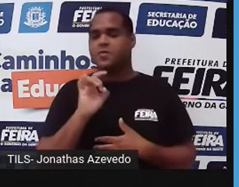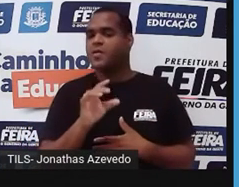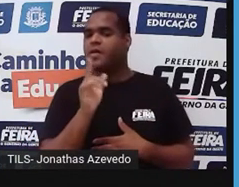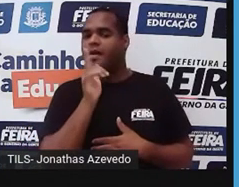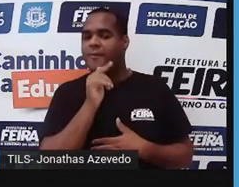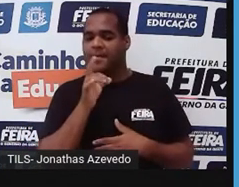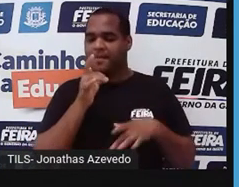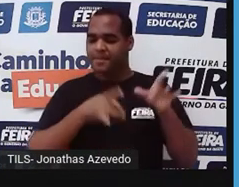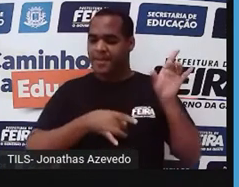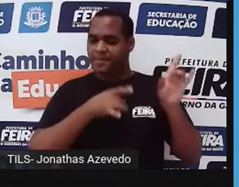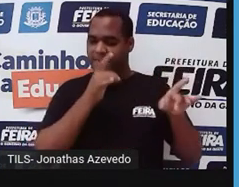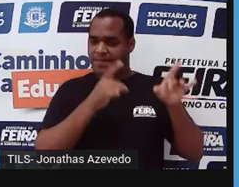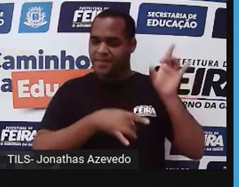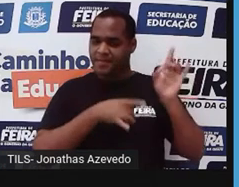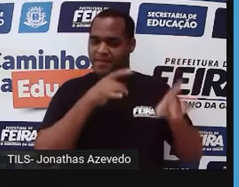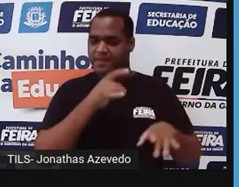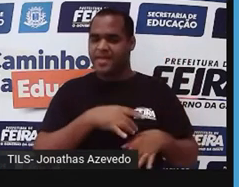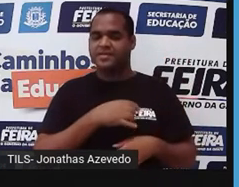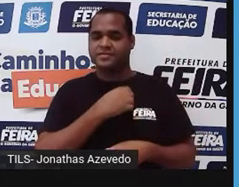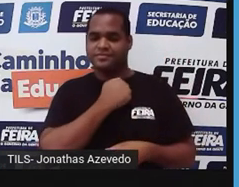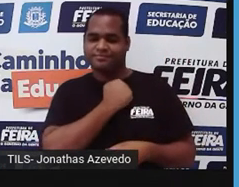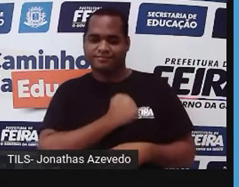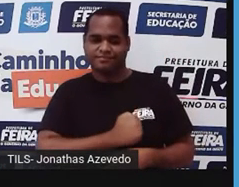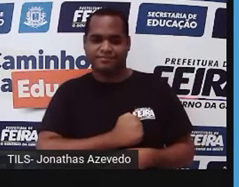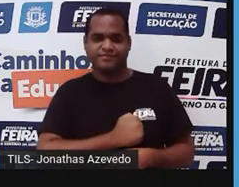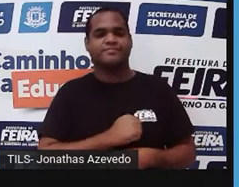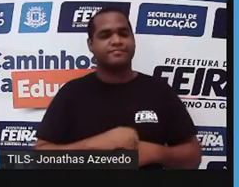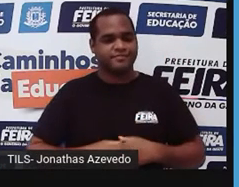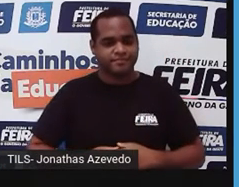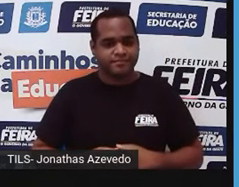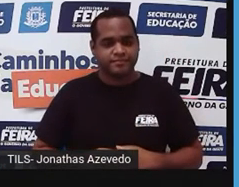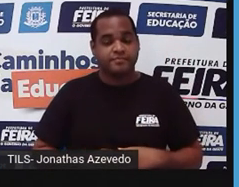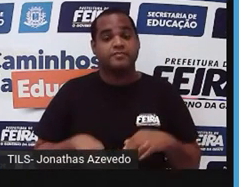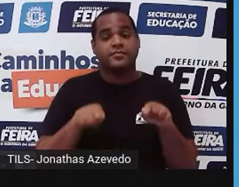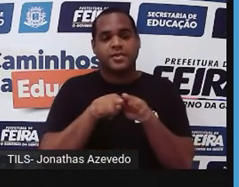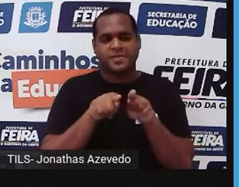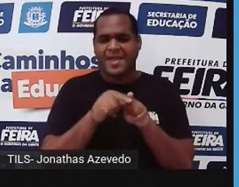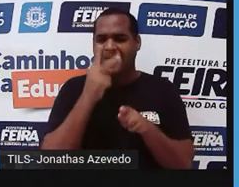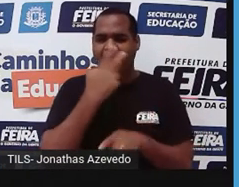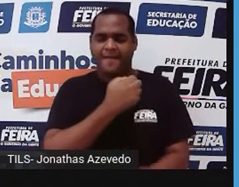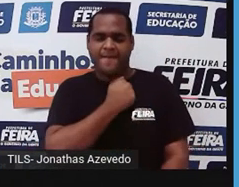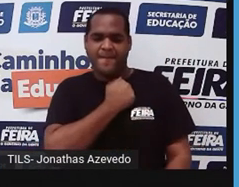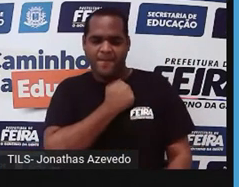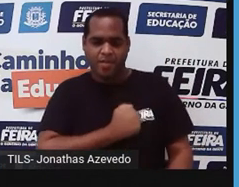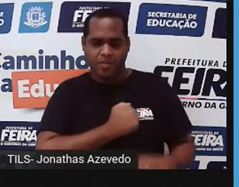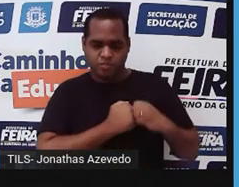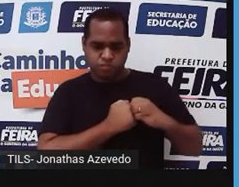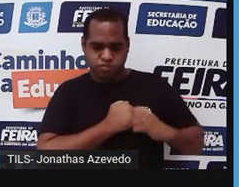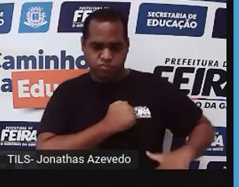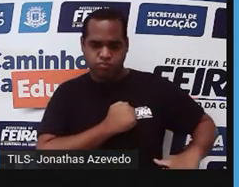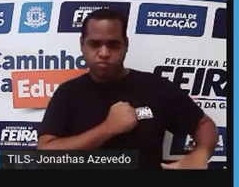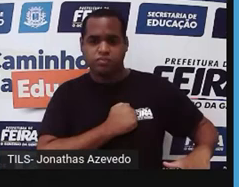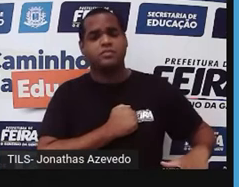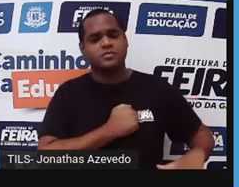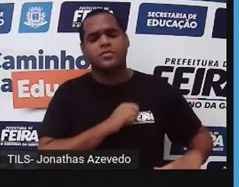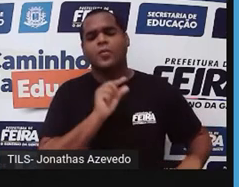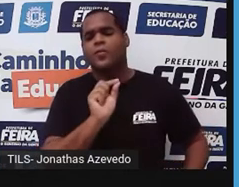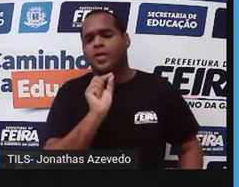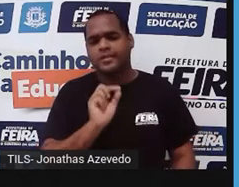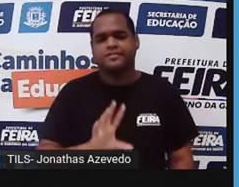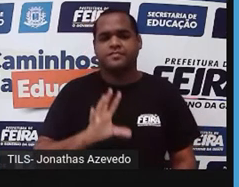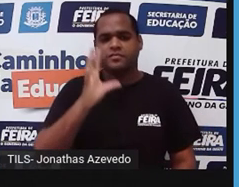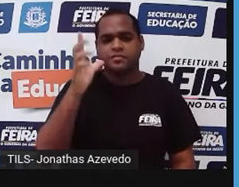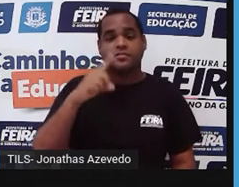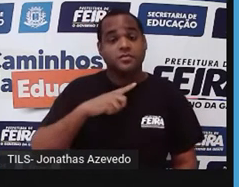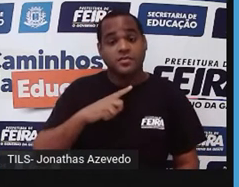eliminada nas fezes. Agora, quando a gente tem uma diarreia, por exemplo, o que é que acontece? O nosso intestino